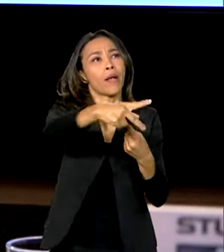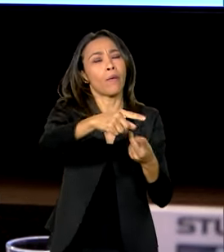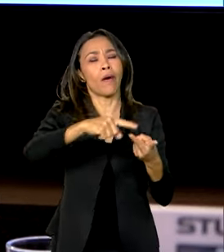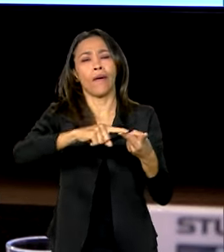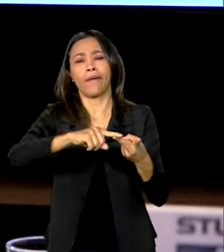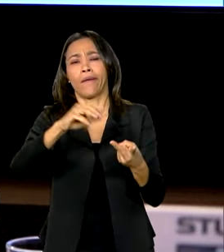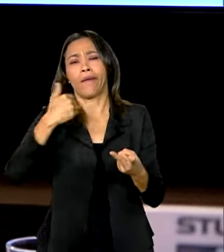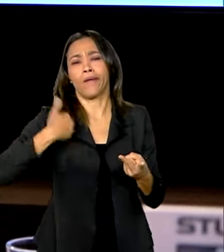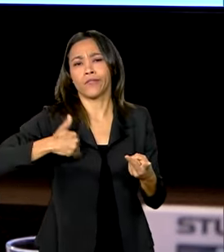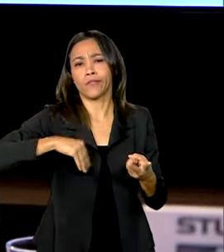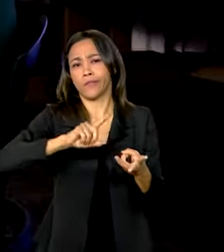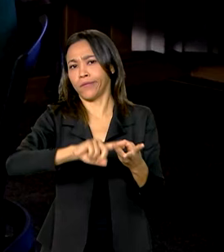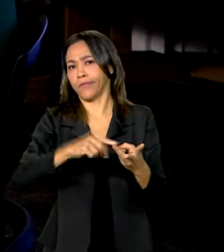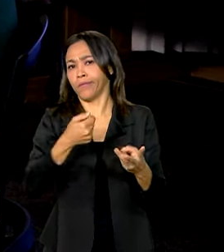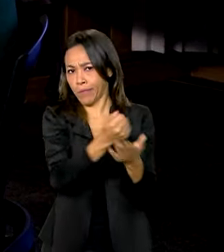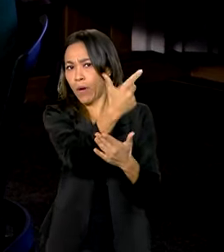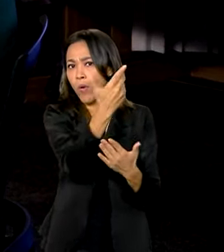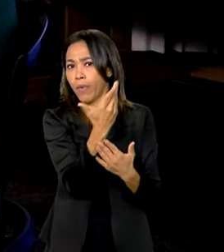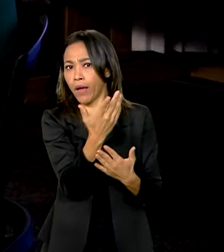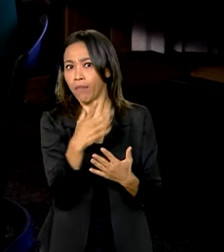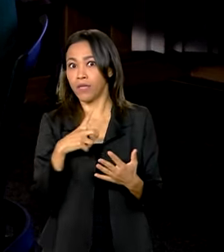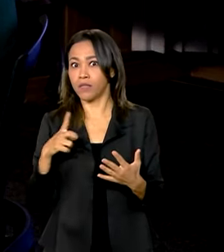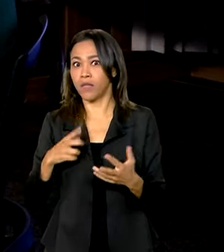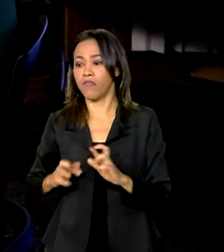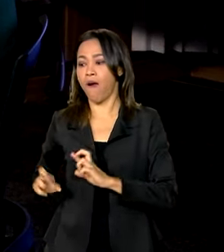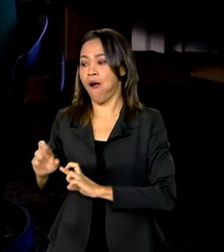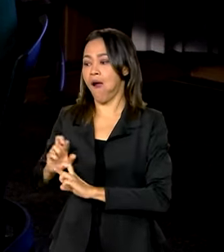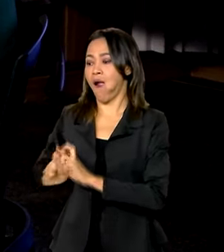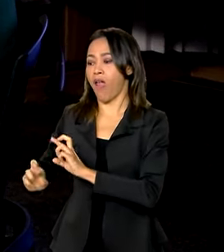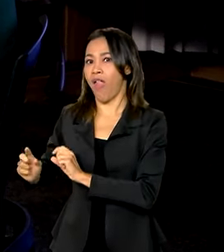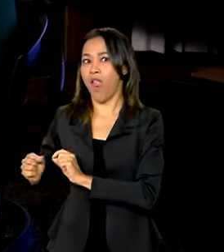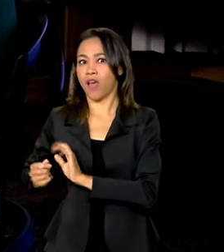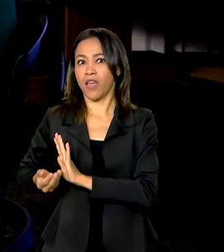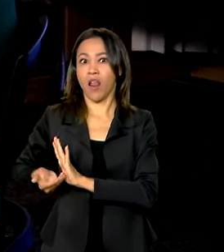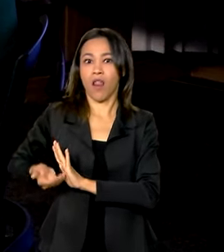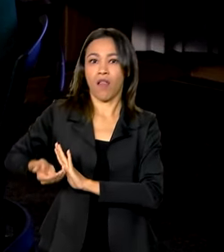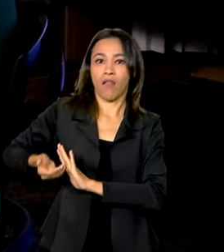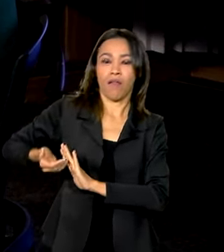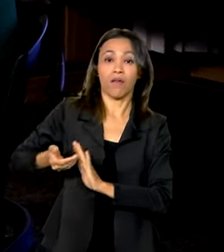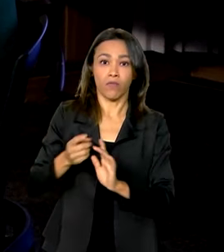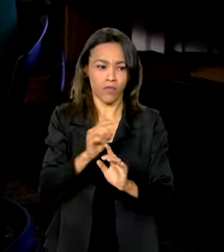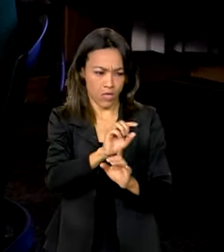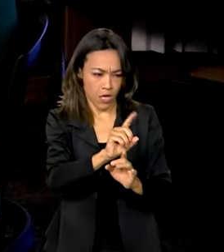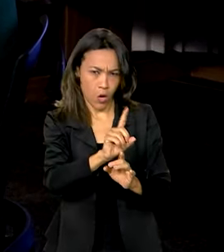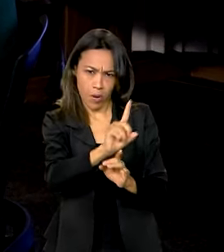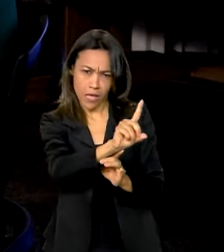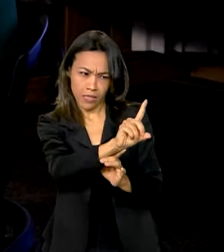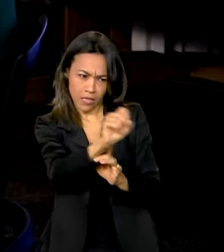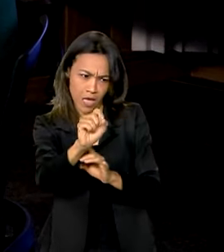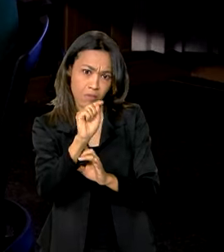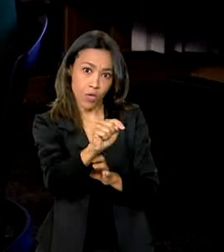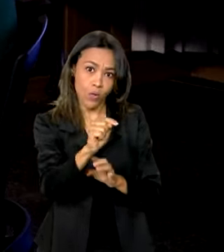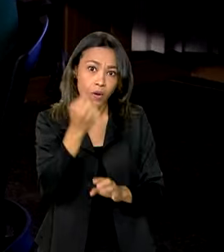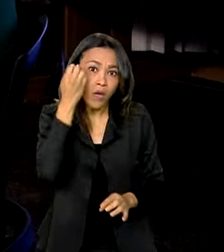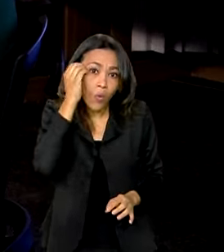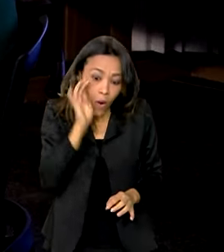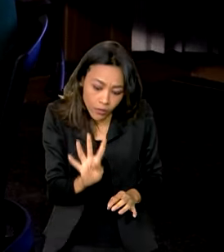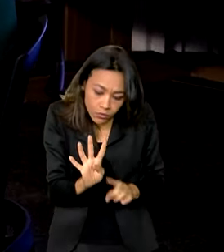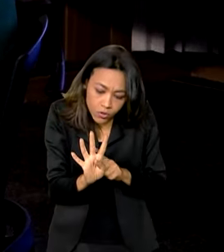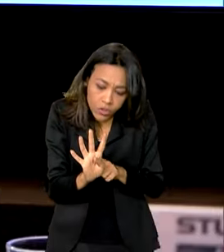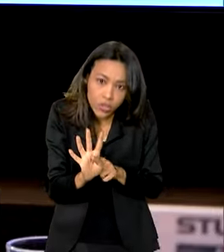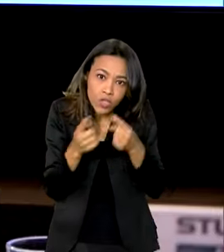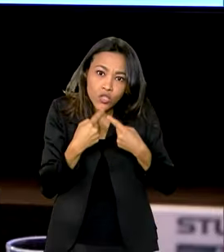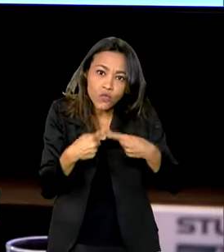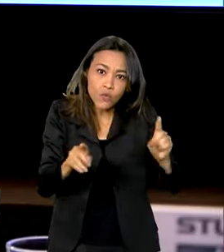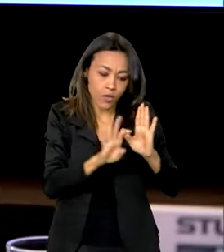Uruguai, mas houve um movimento especulativo. O dinheiro que ia comprar 100 mil toneladas em quatro dias após o lançamento